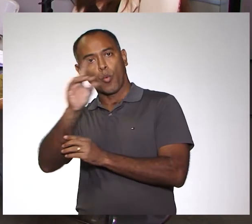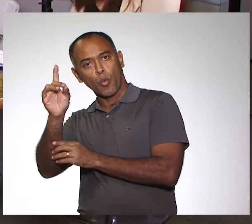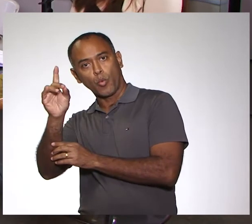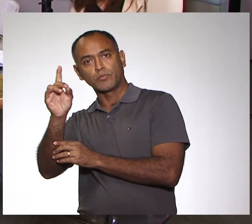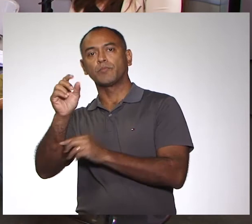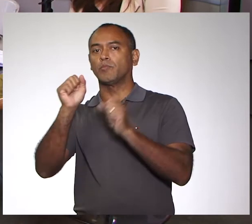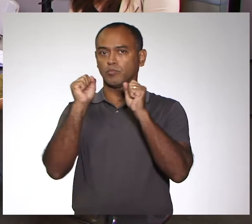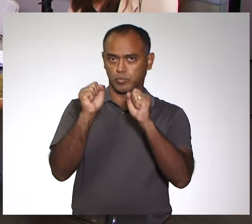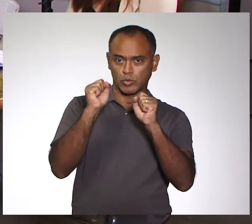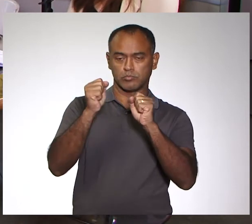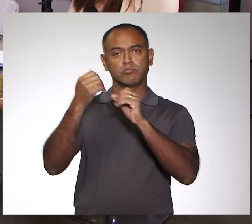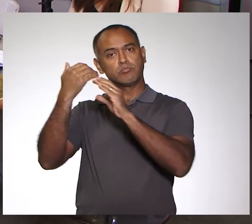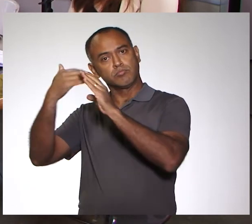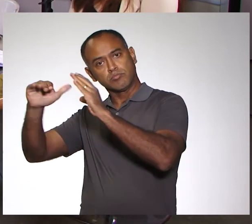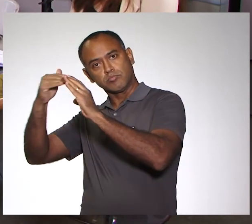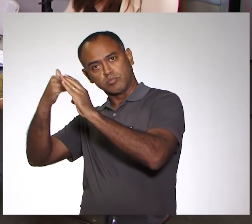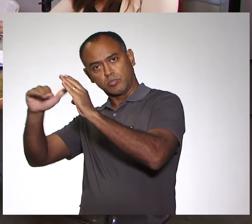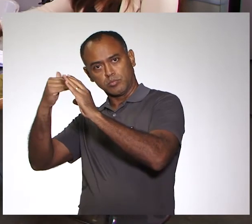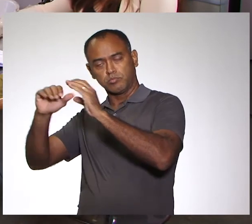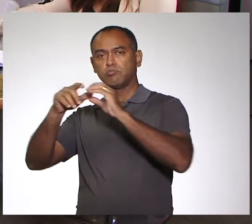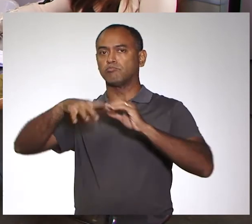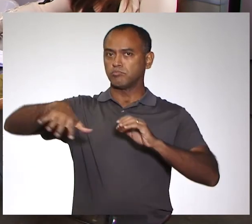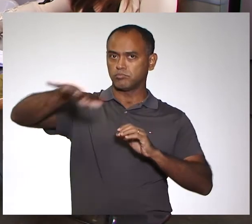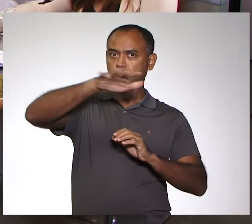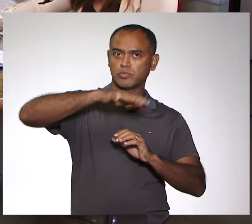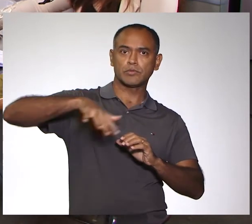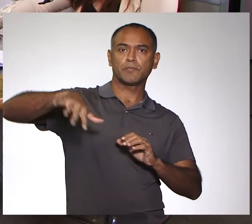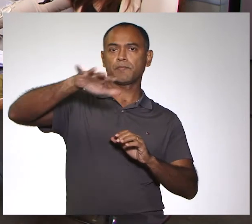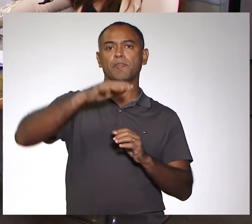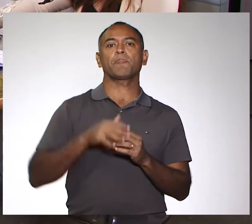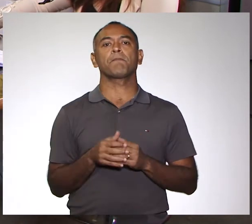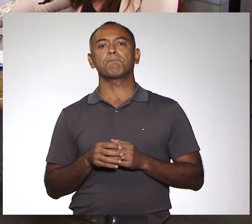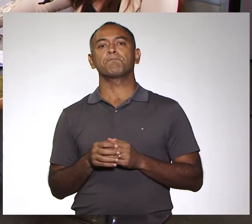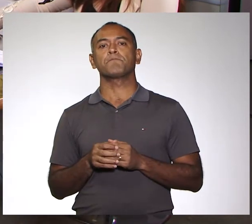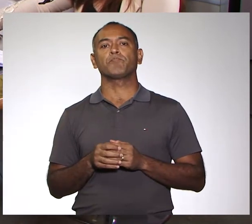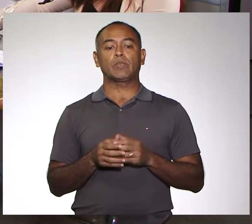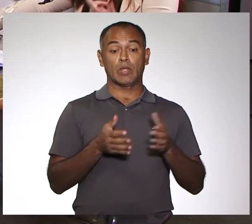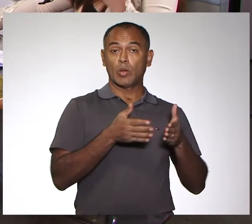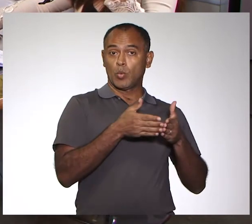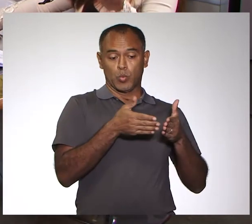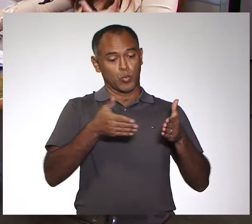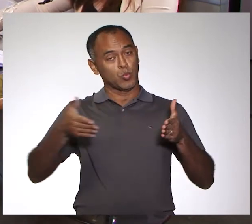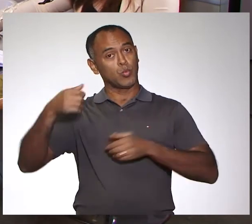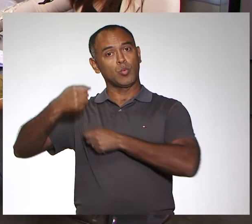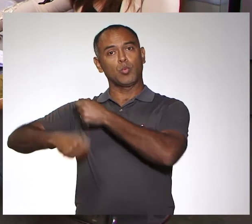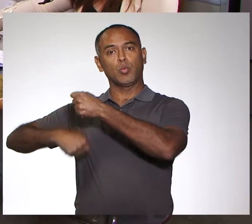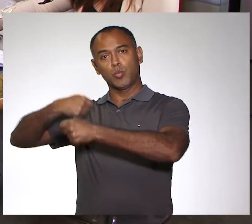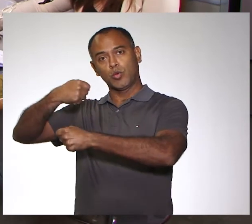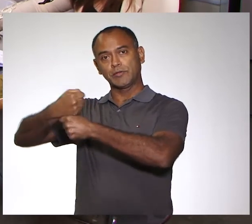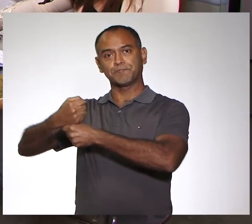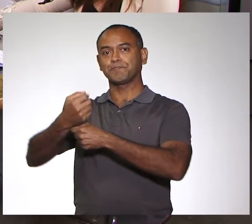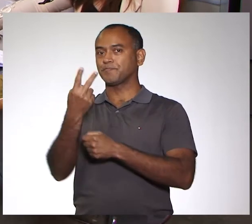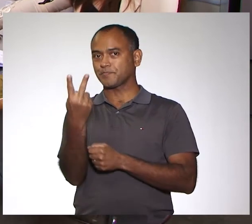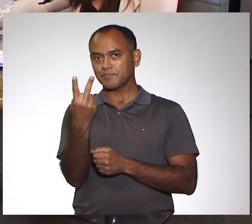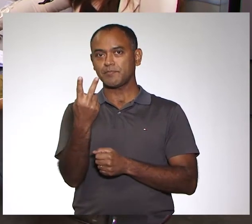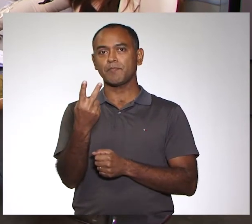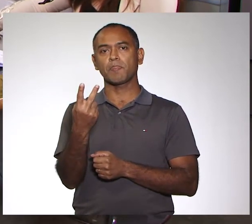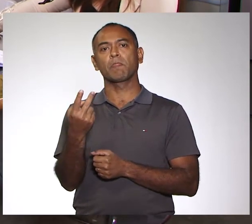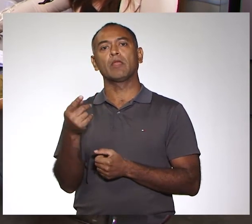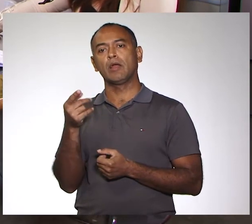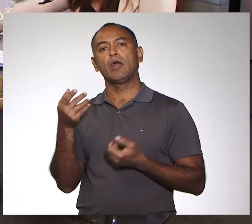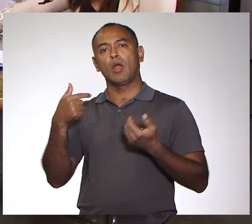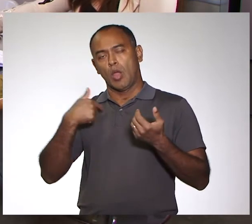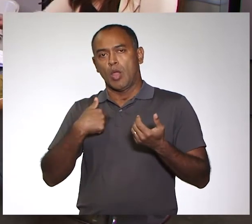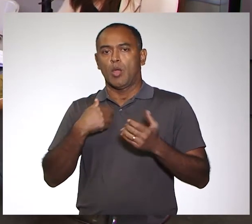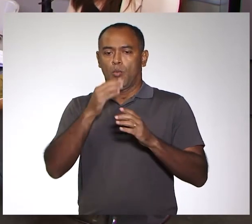ppgsbio.coordenacão.ufrr.br Durante esses próximos anos, dois anos, eu